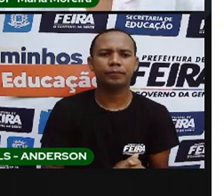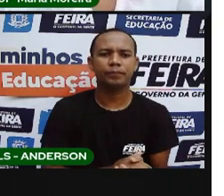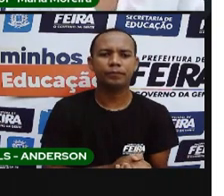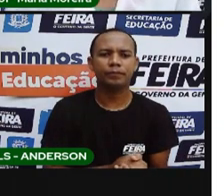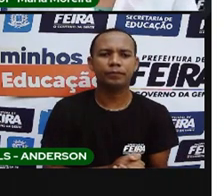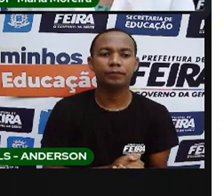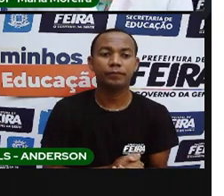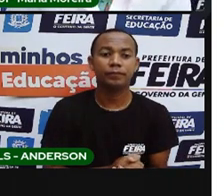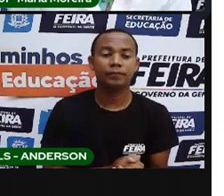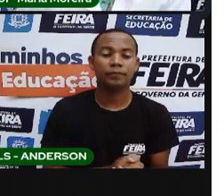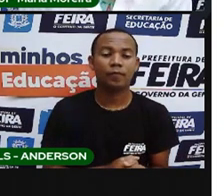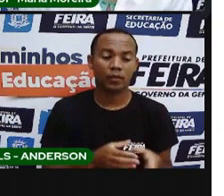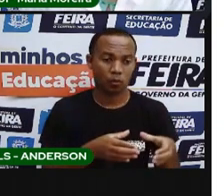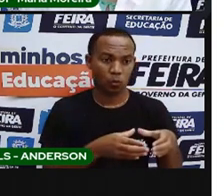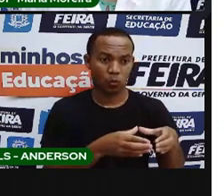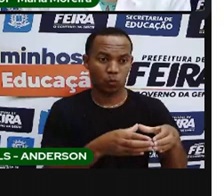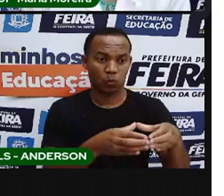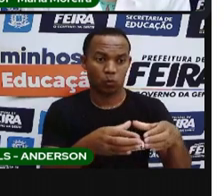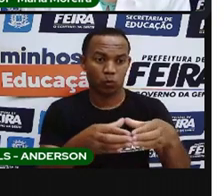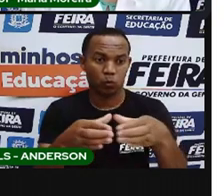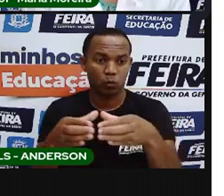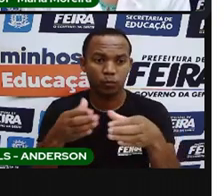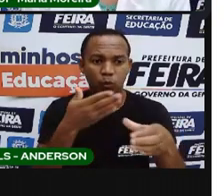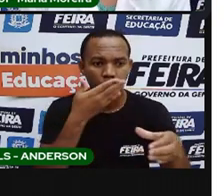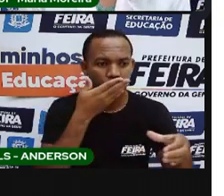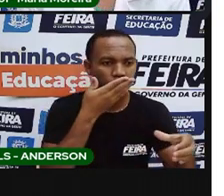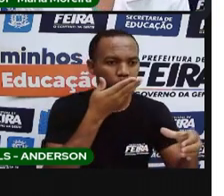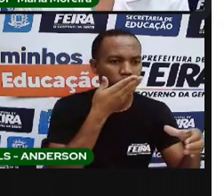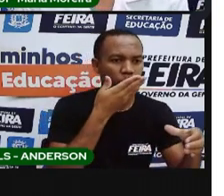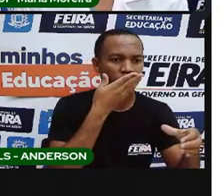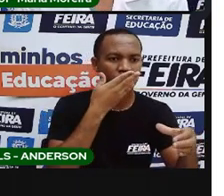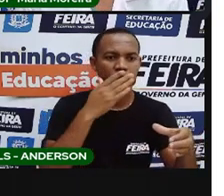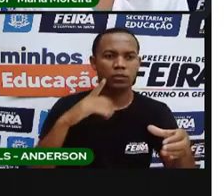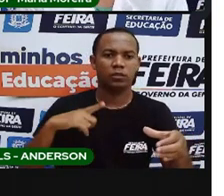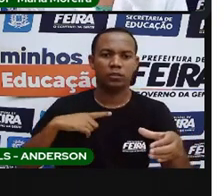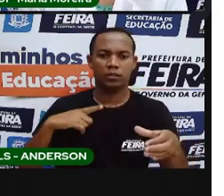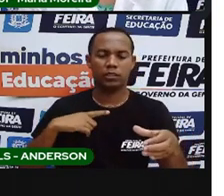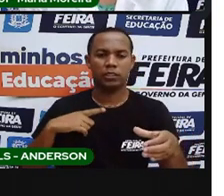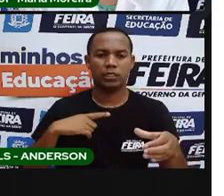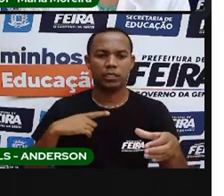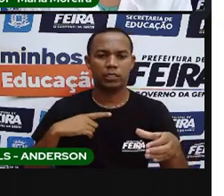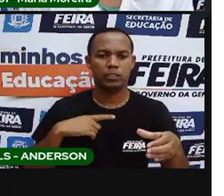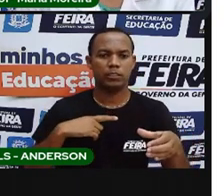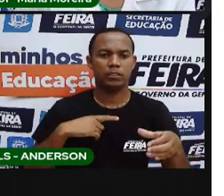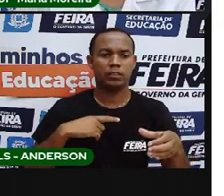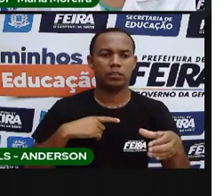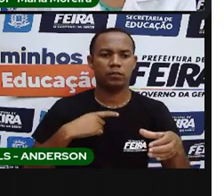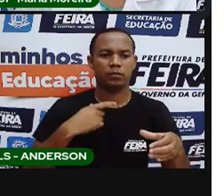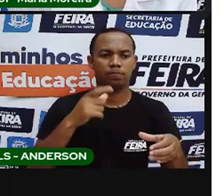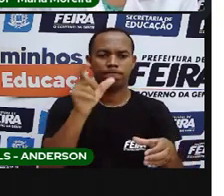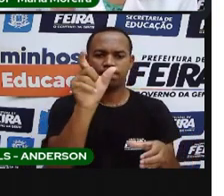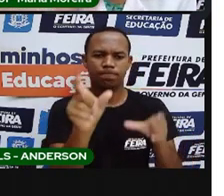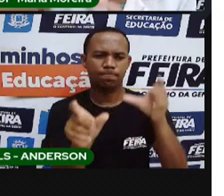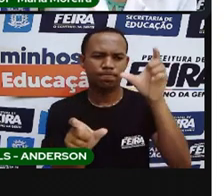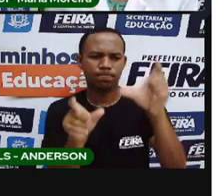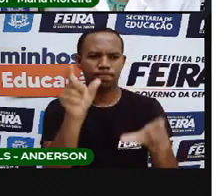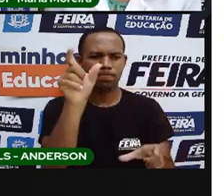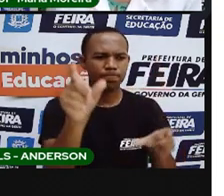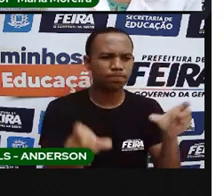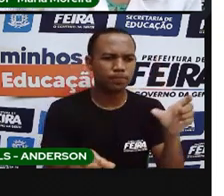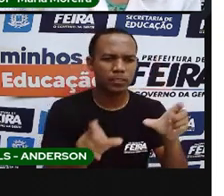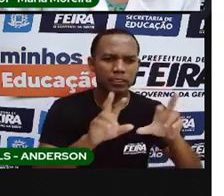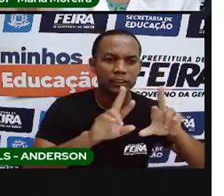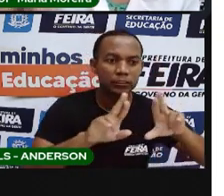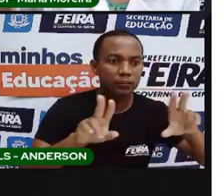Bom, as comunidades indígenas possuíam, e ainda possuem, características diferentes. Lembra que a Pró falou que, ó,